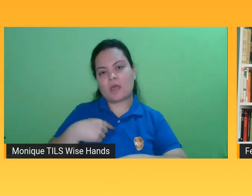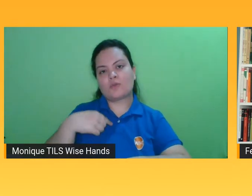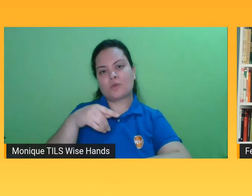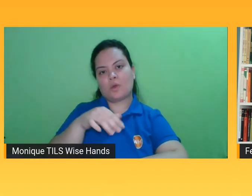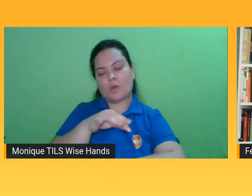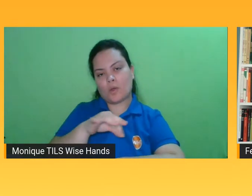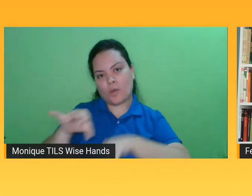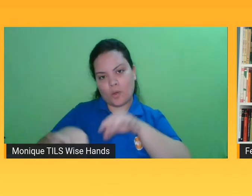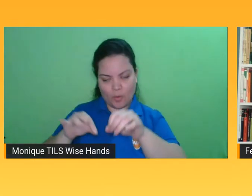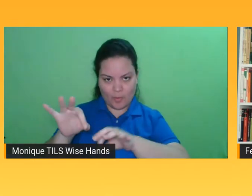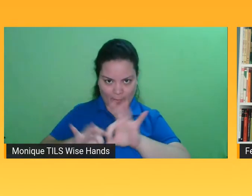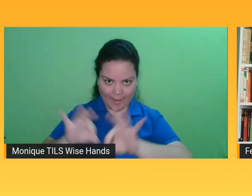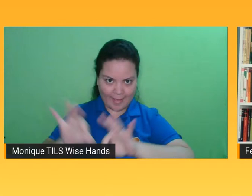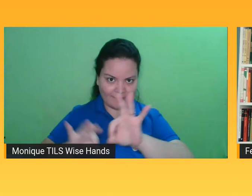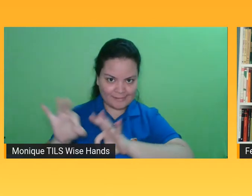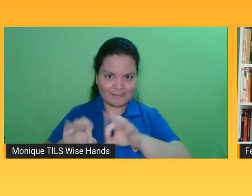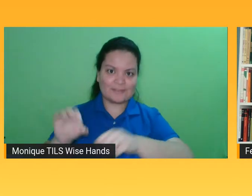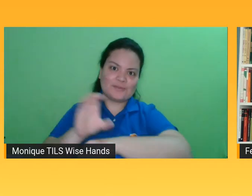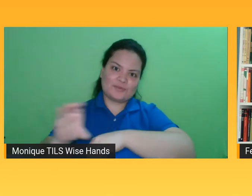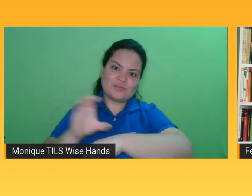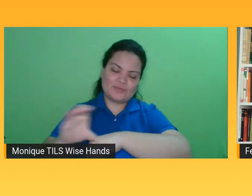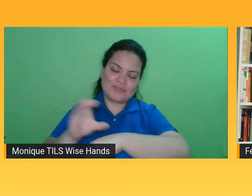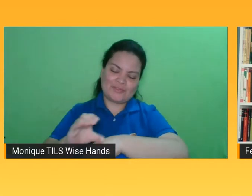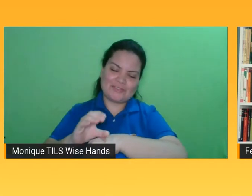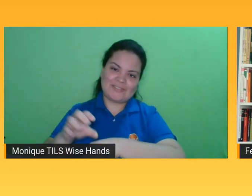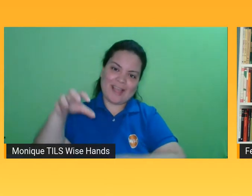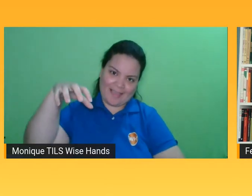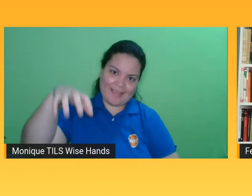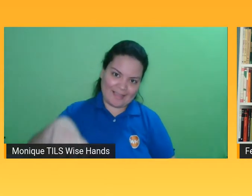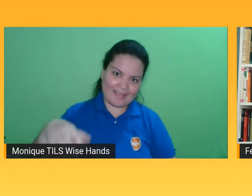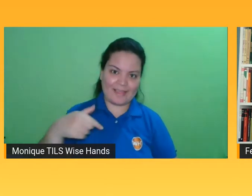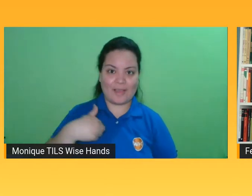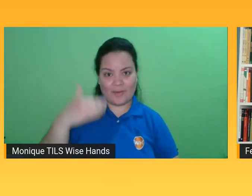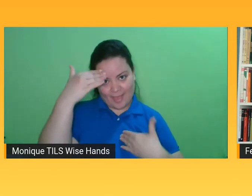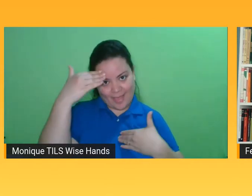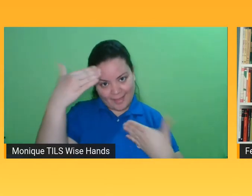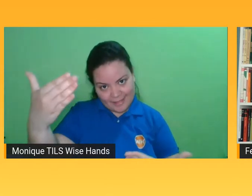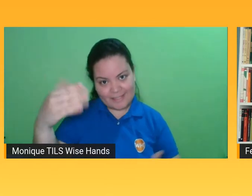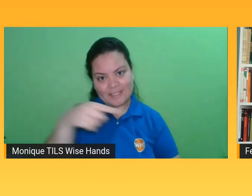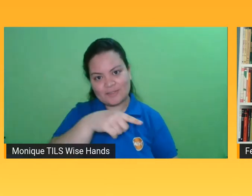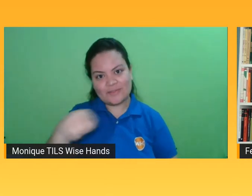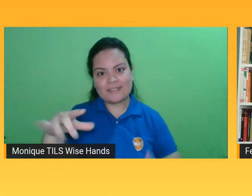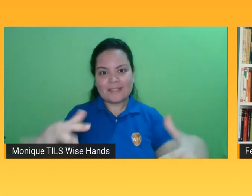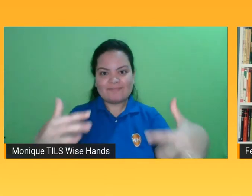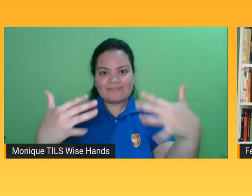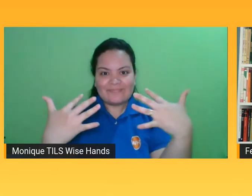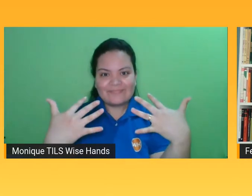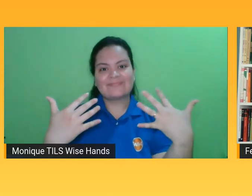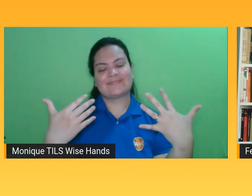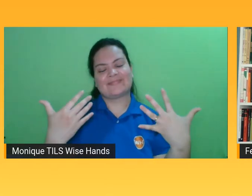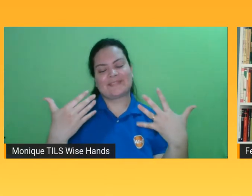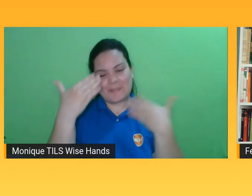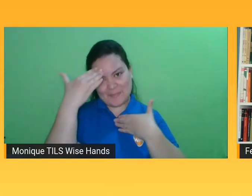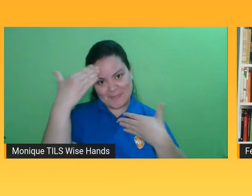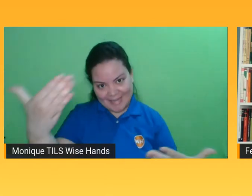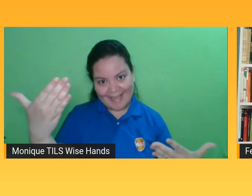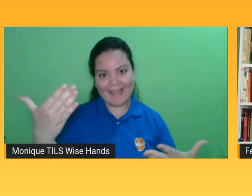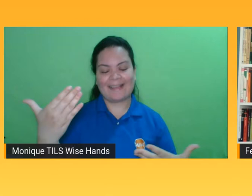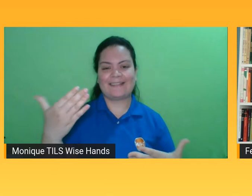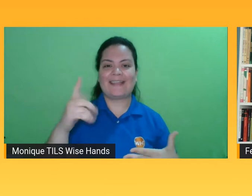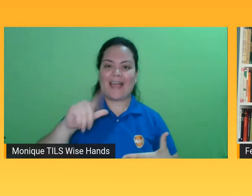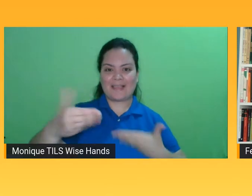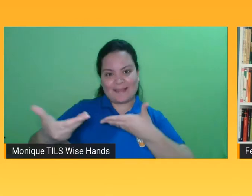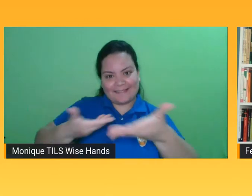instituição, e quero agradecer, então, desde já a audiência de quem está aqui acompanhando a gente, nessa mesa